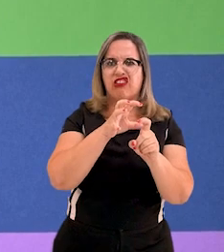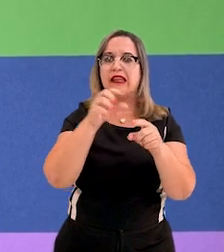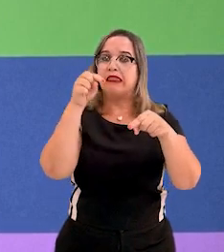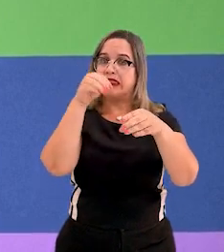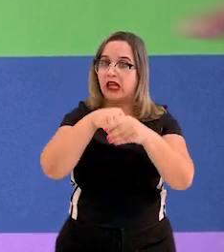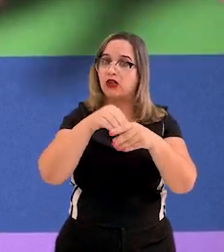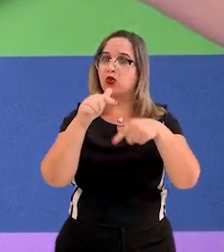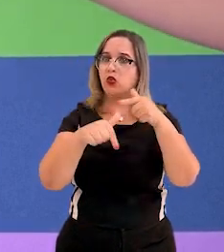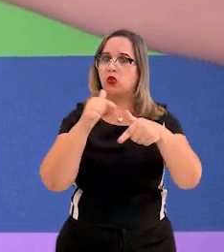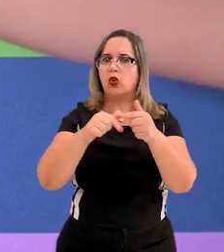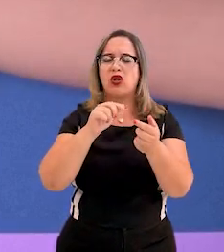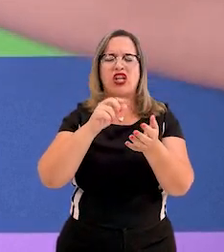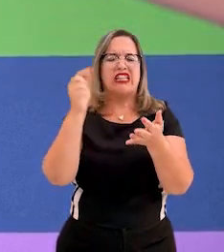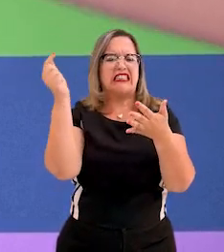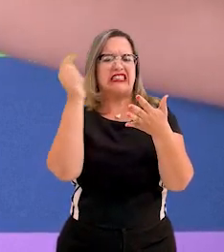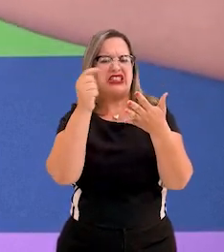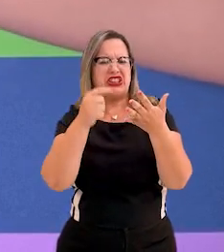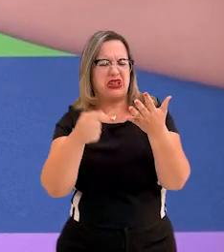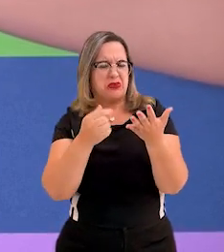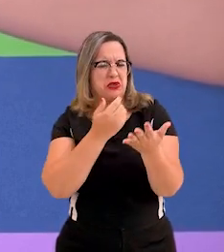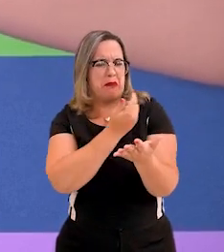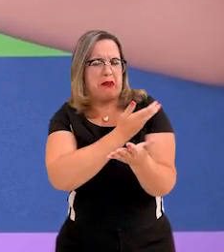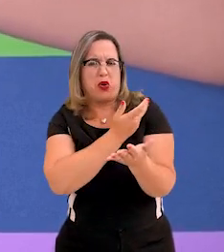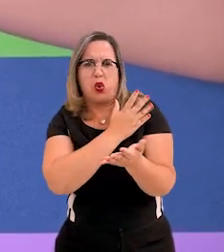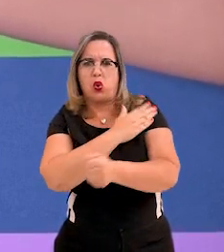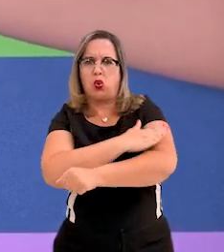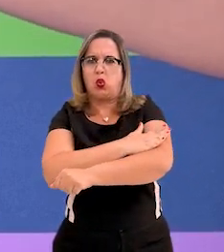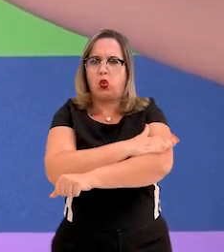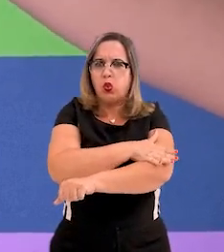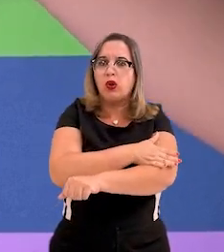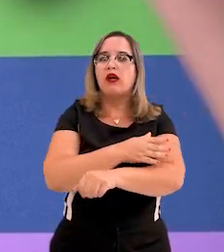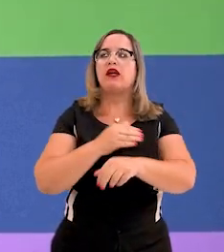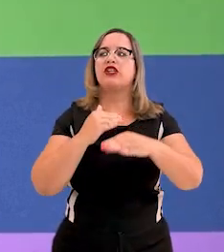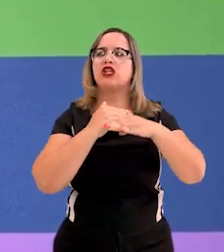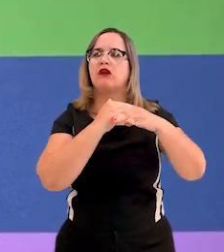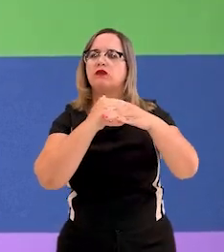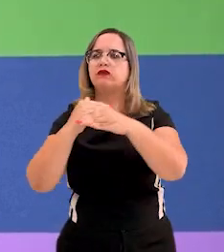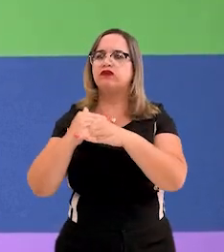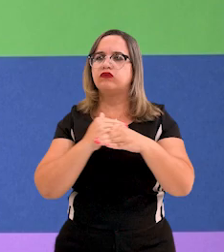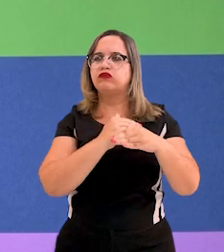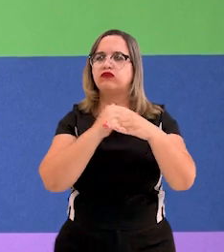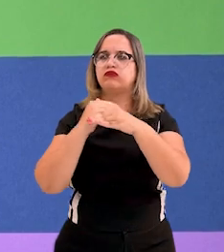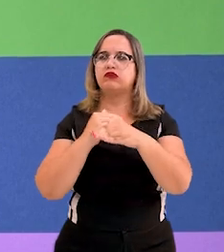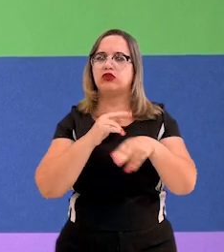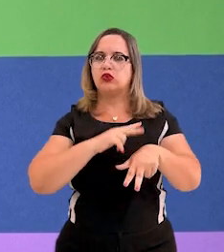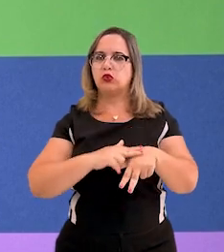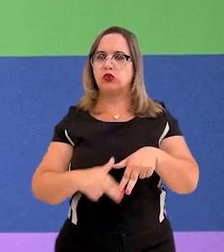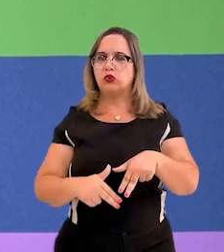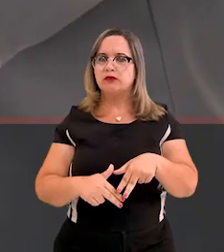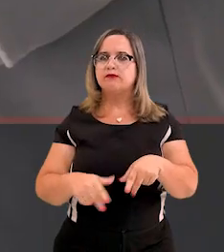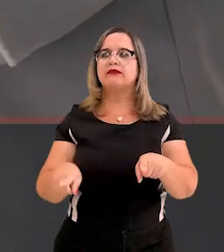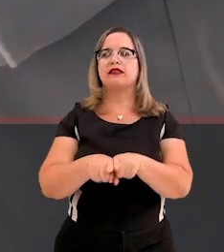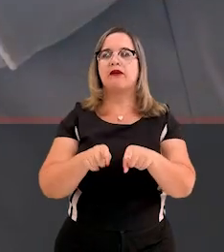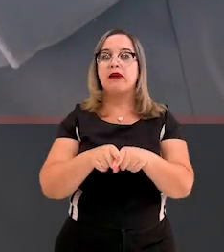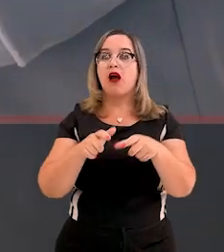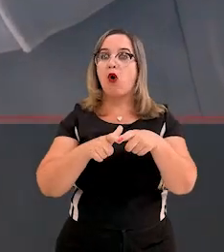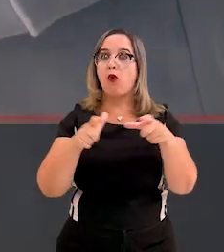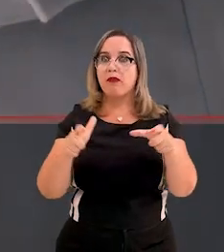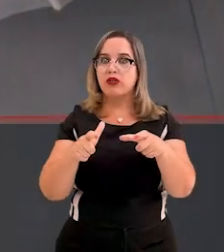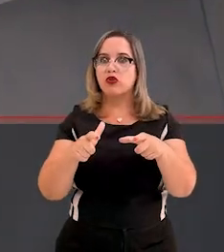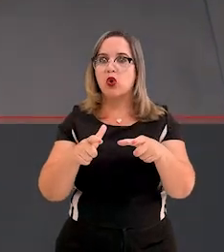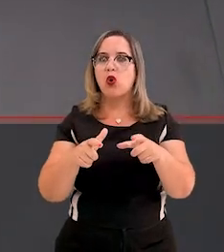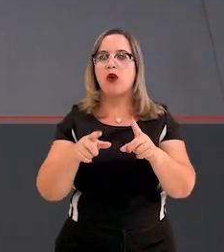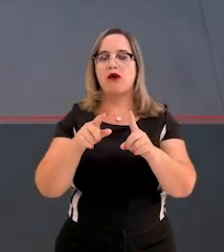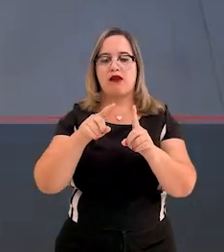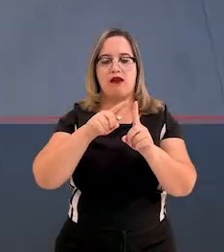e todas as formas de discriminação e a equidade de equidade gênero. Também foi ampliada a